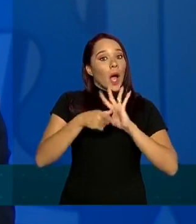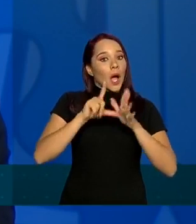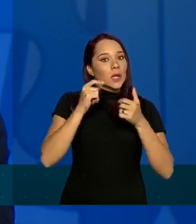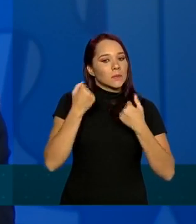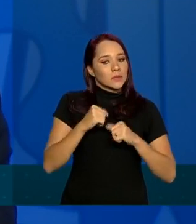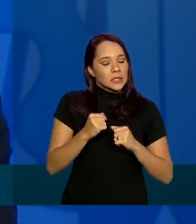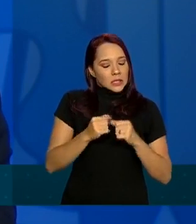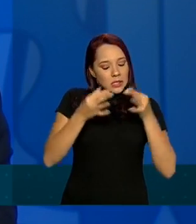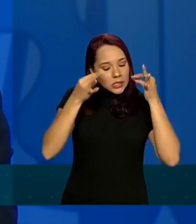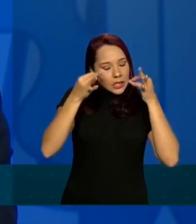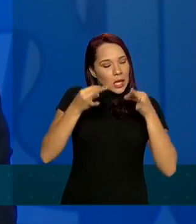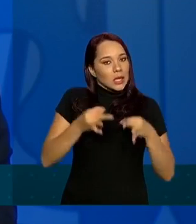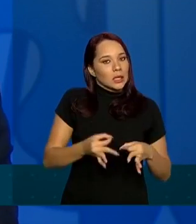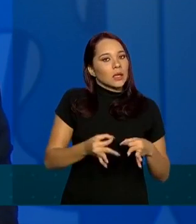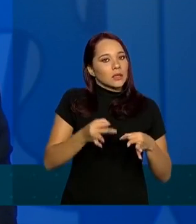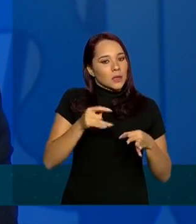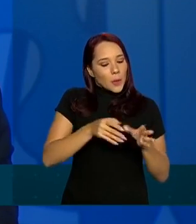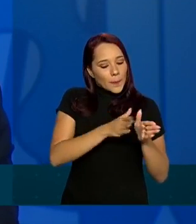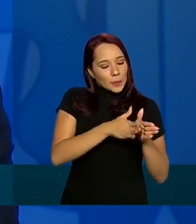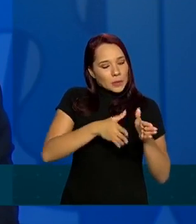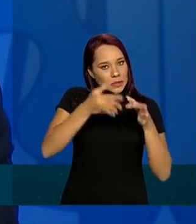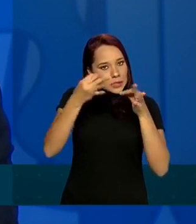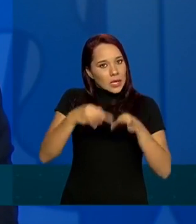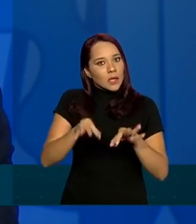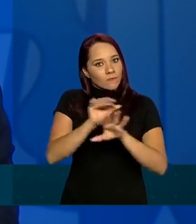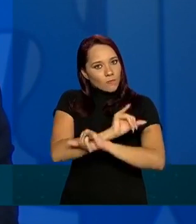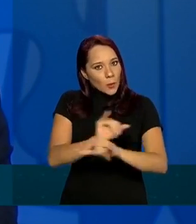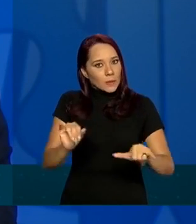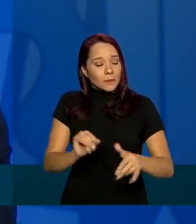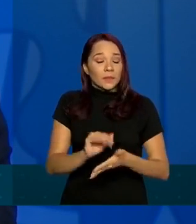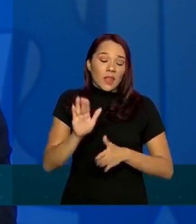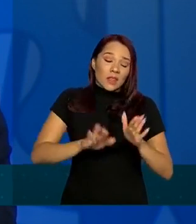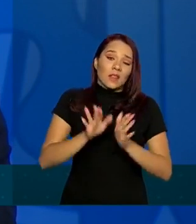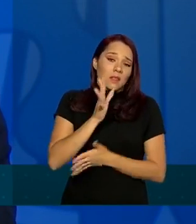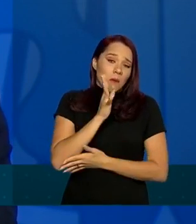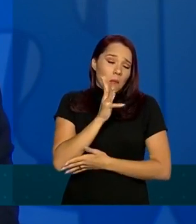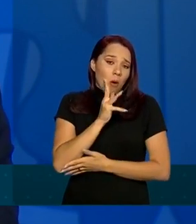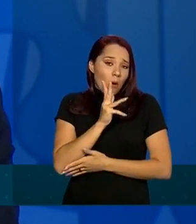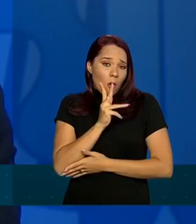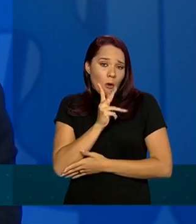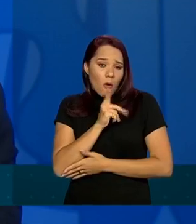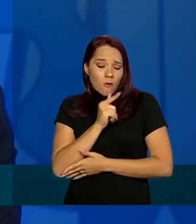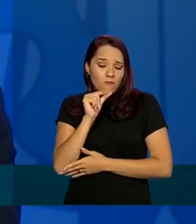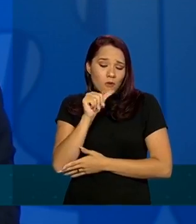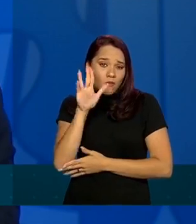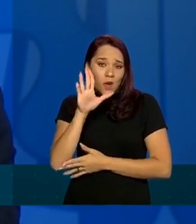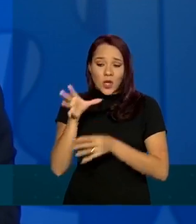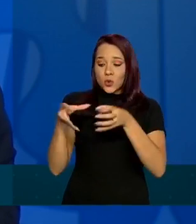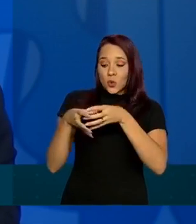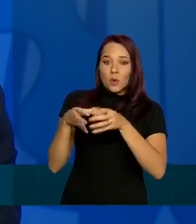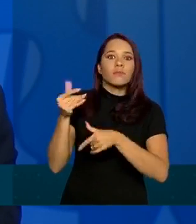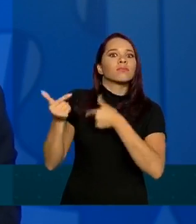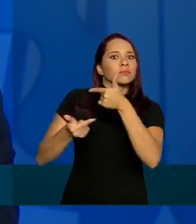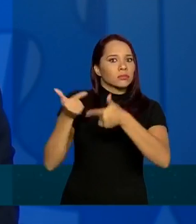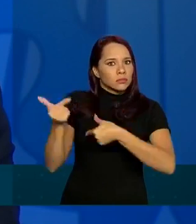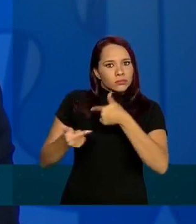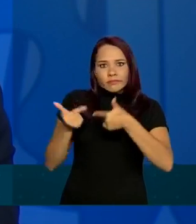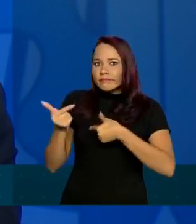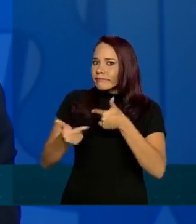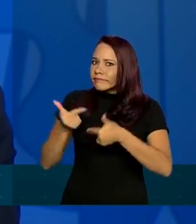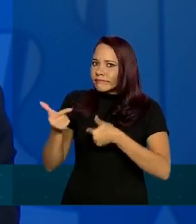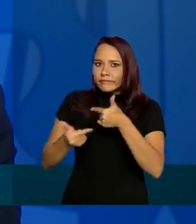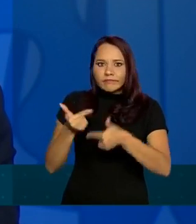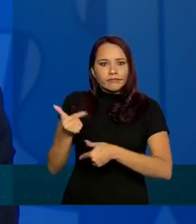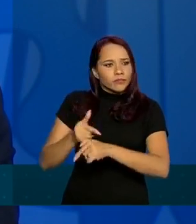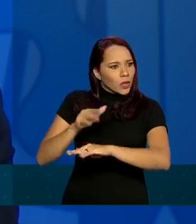responsabilidade nesse processo e às vezes acontece de demorar um pouco mais a equipe está trabalhando ela fica trabalhando